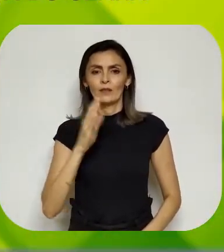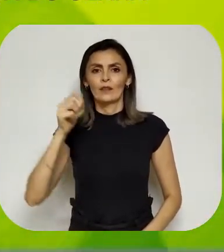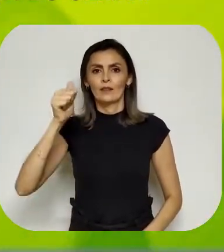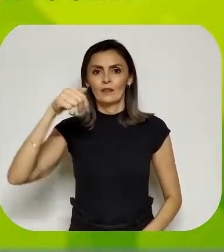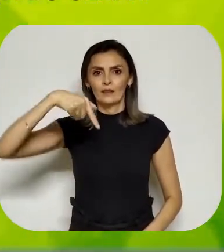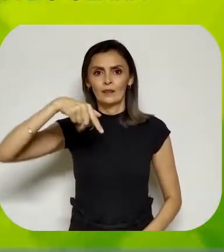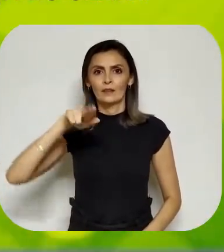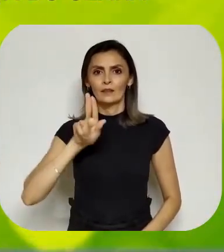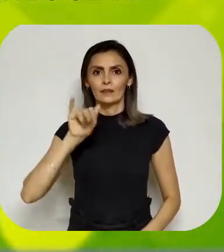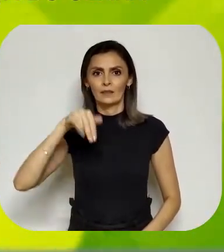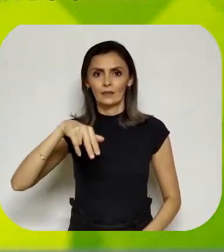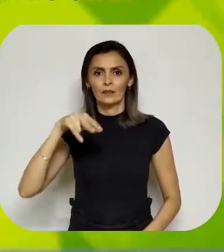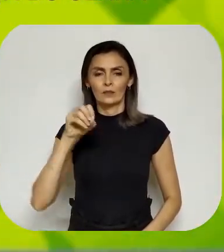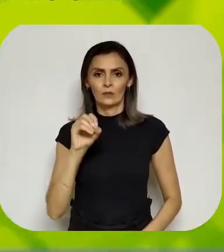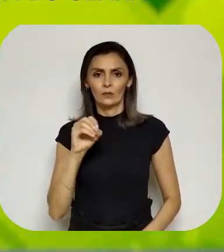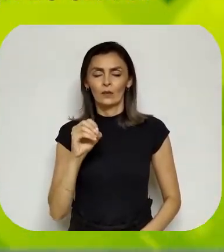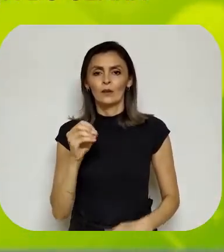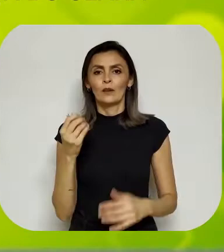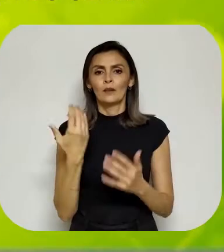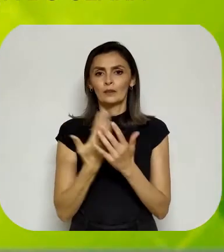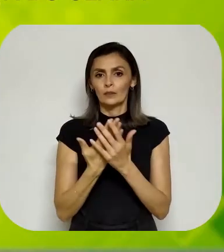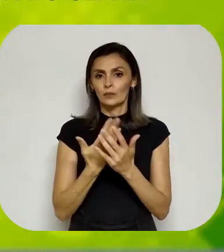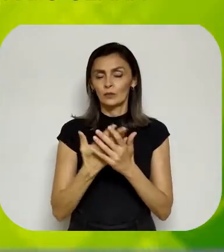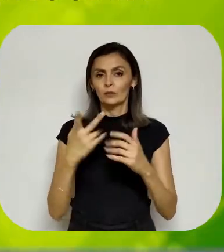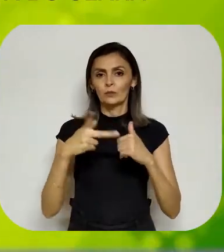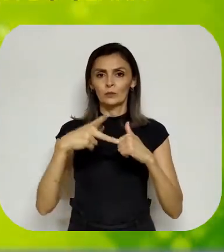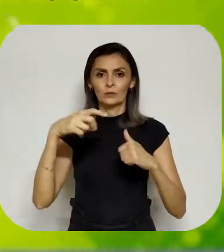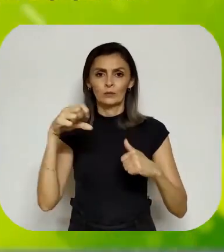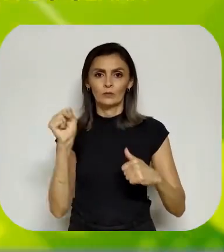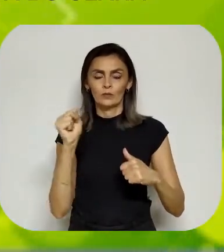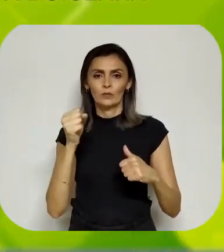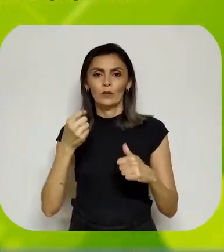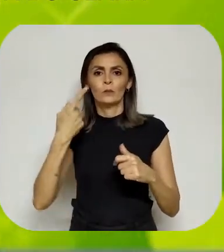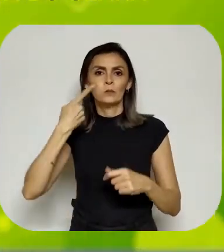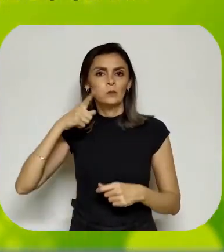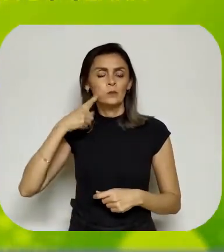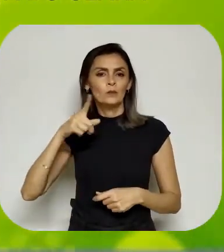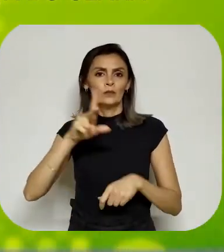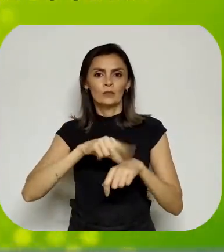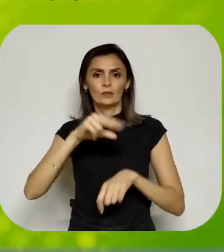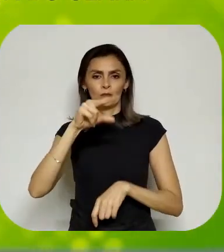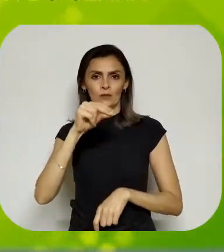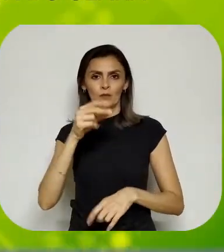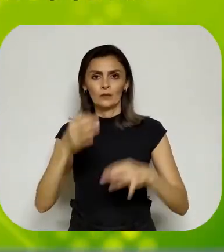Matheus Aquino, estagiário de pós-graduação da Justiça do Ceará.